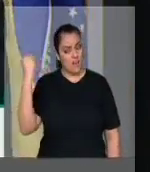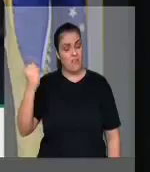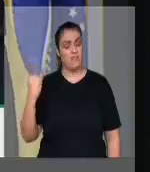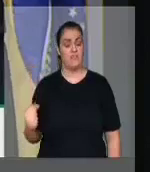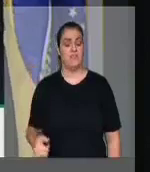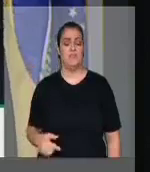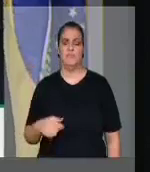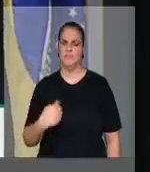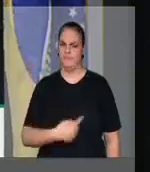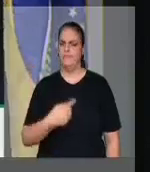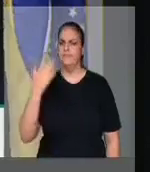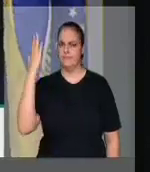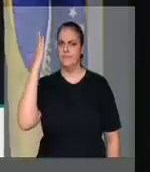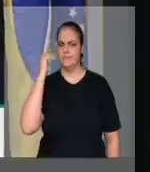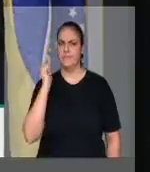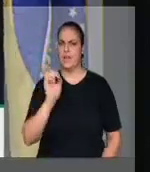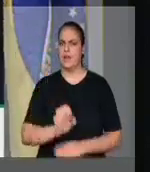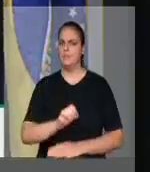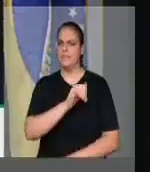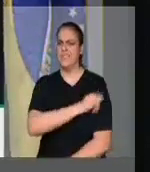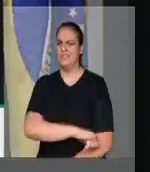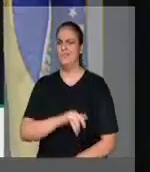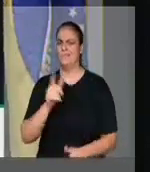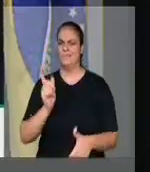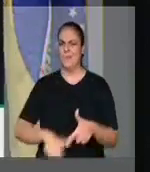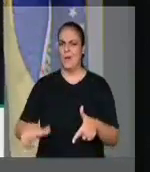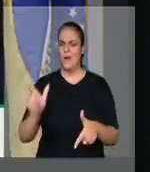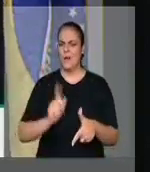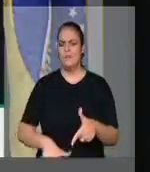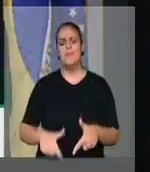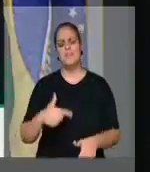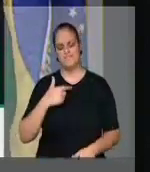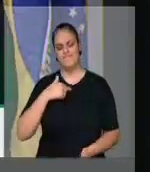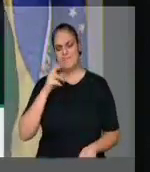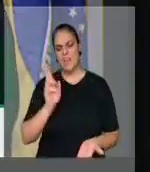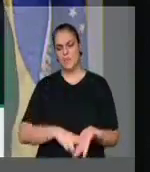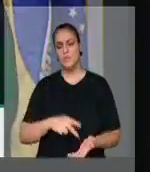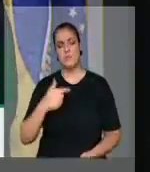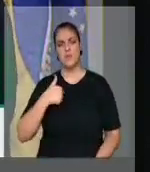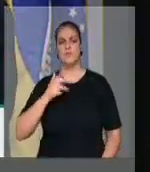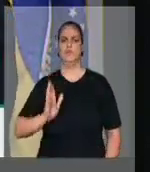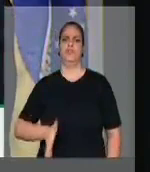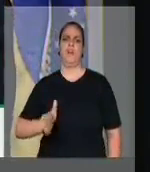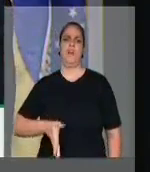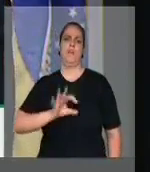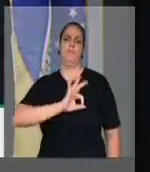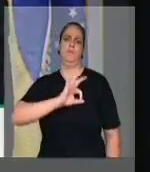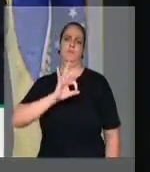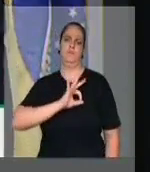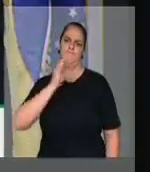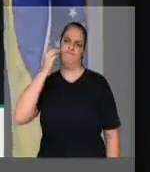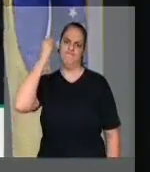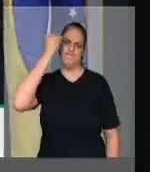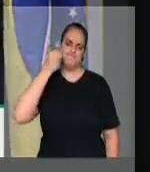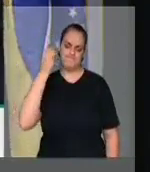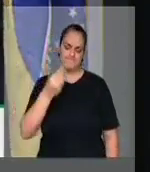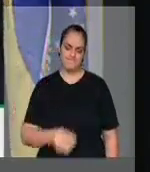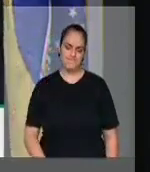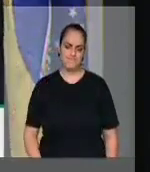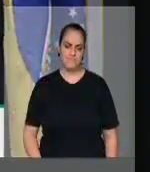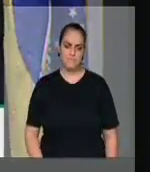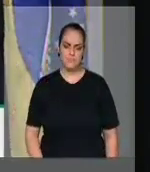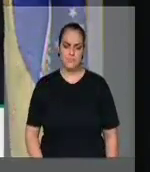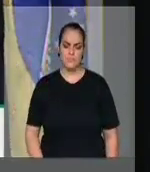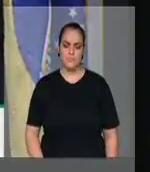que o Rio de Janeiro tem seus problemas, e eu aqui admito até mesmo como um policial, mas eu também quero dizer